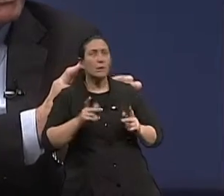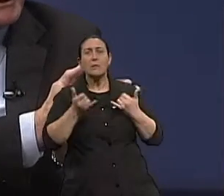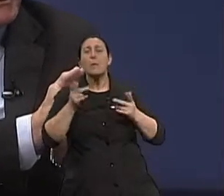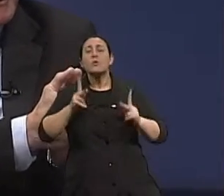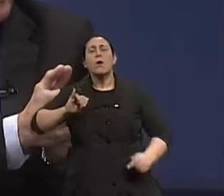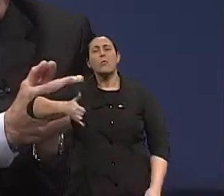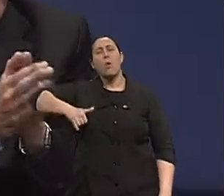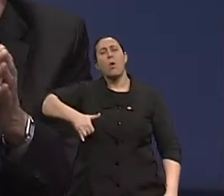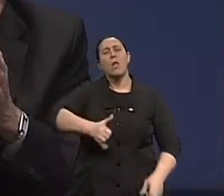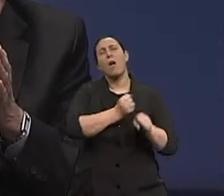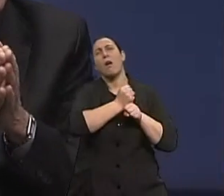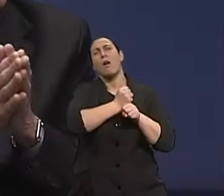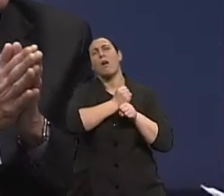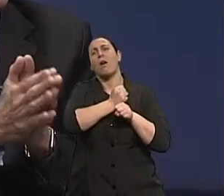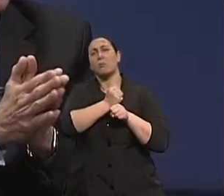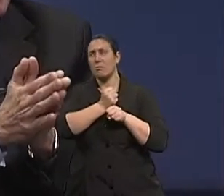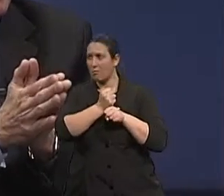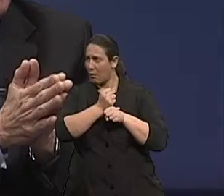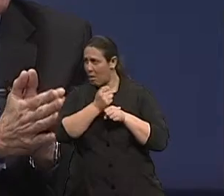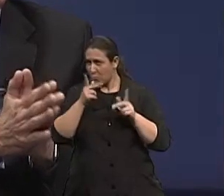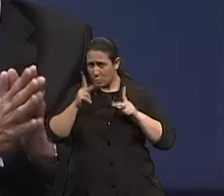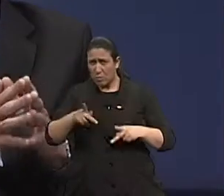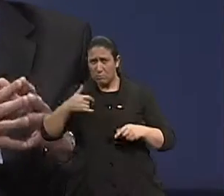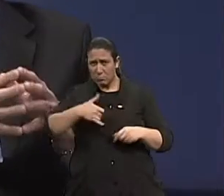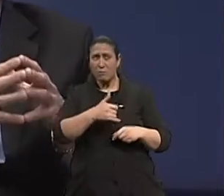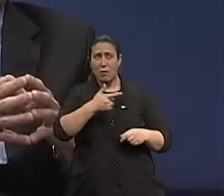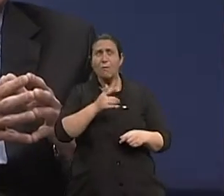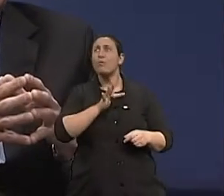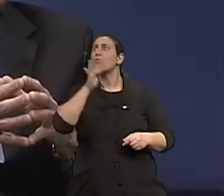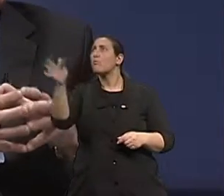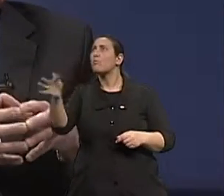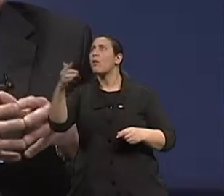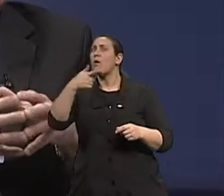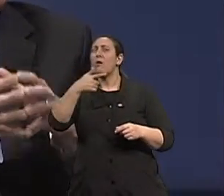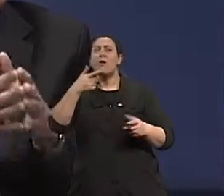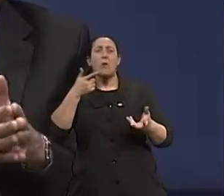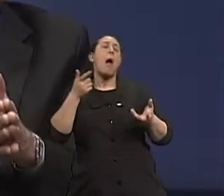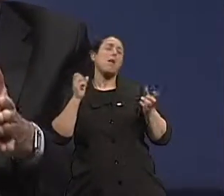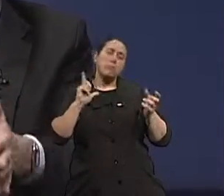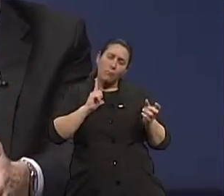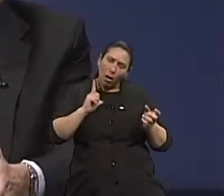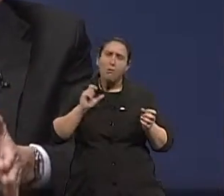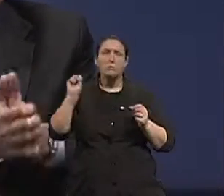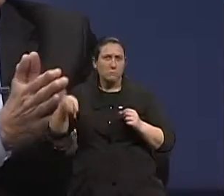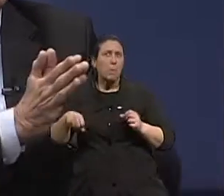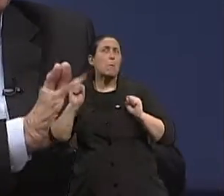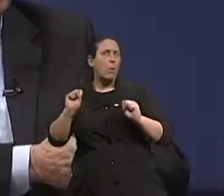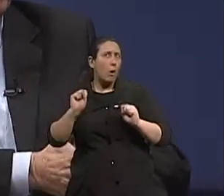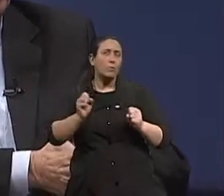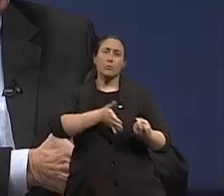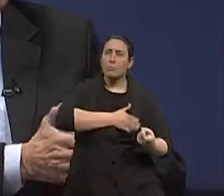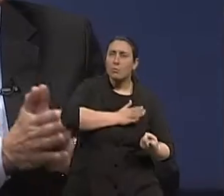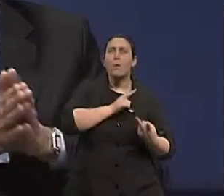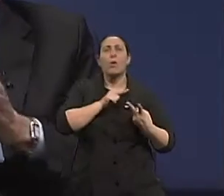obeso durante toda a sua vida, com certeza... Carregou sobrepeso. Isso. Deve estar sujeito a alguma doença relacionada